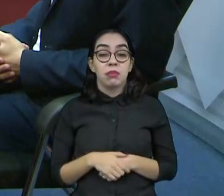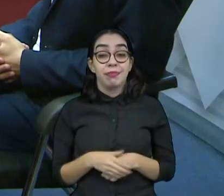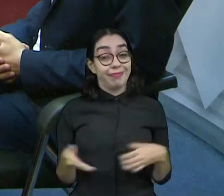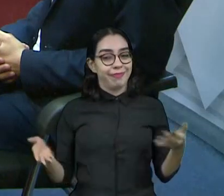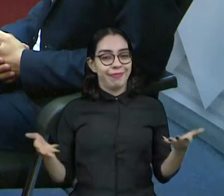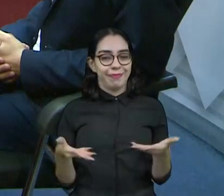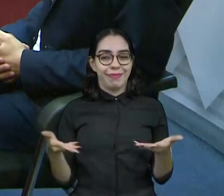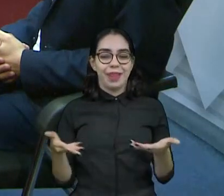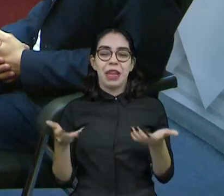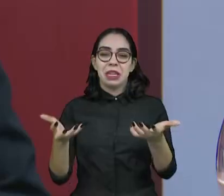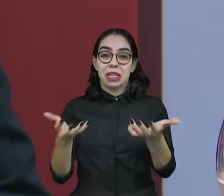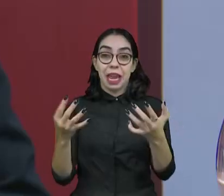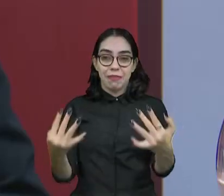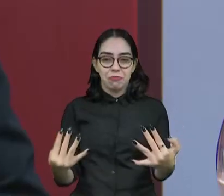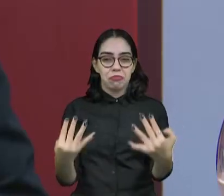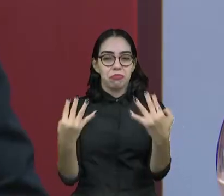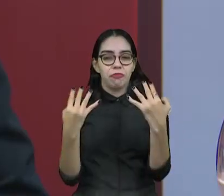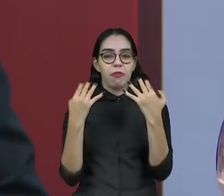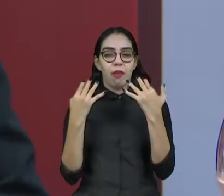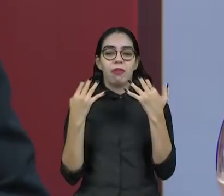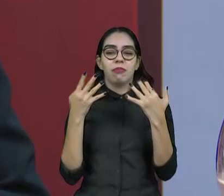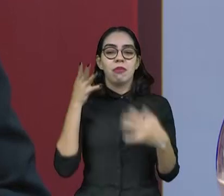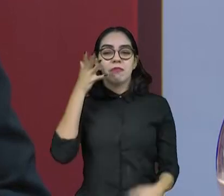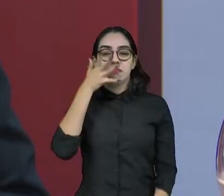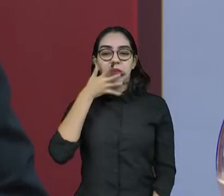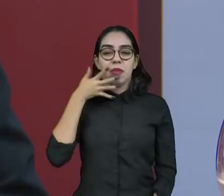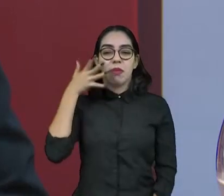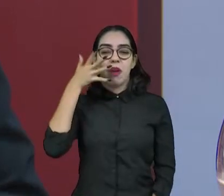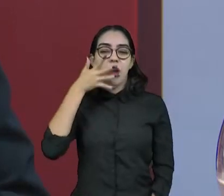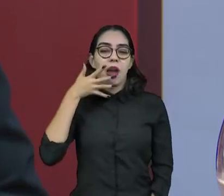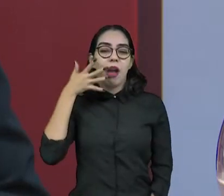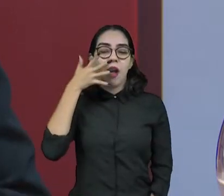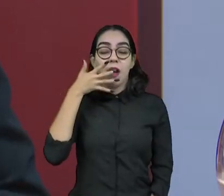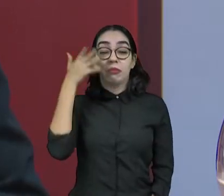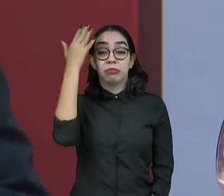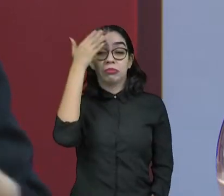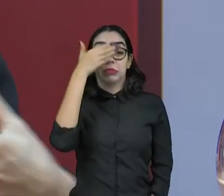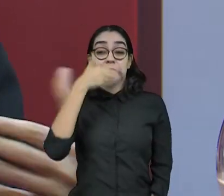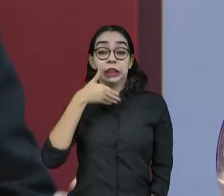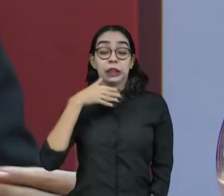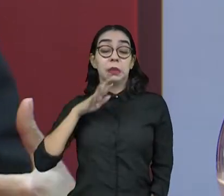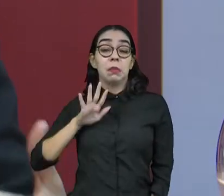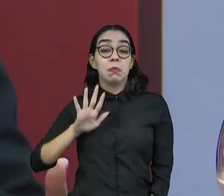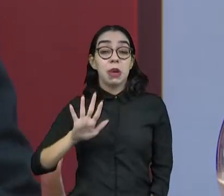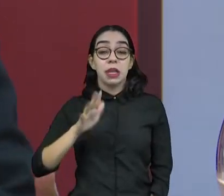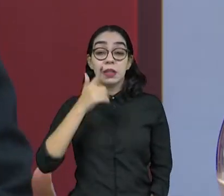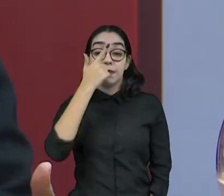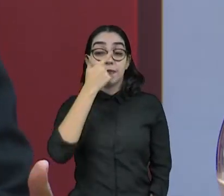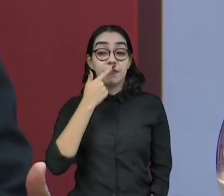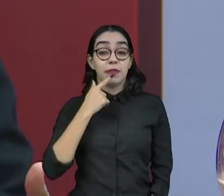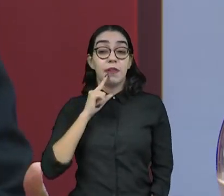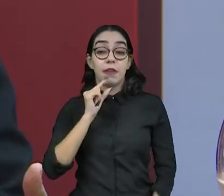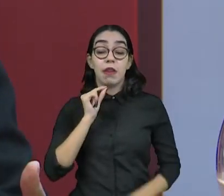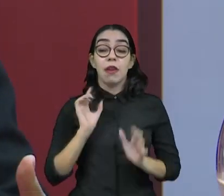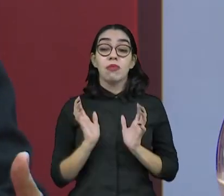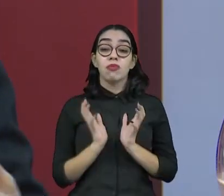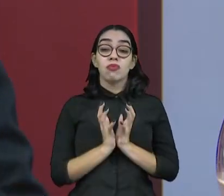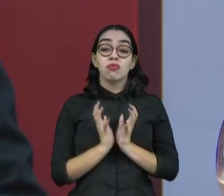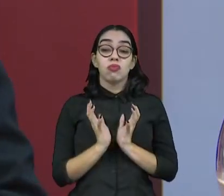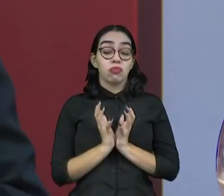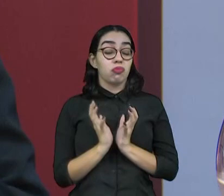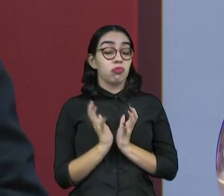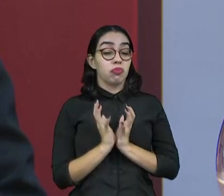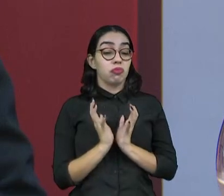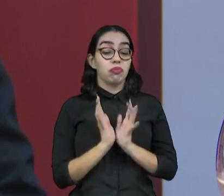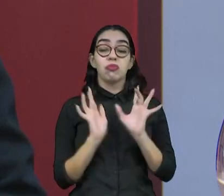de manter essa retórica, né? E olhem que esse discurso parte de um determinado grupo político, então